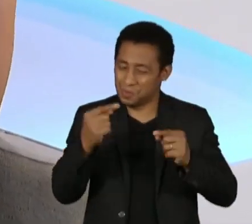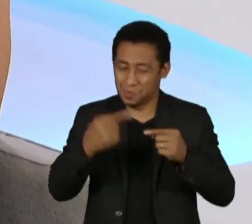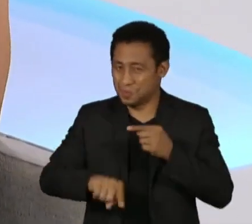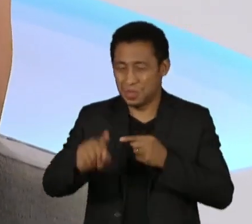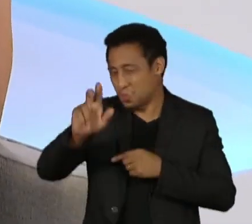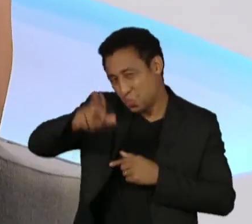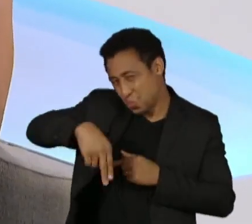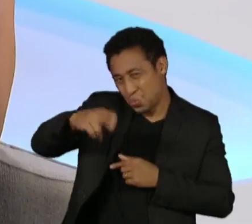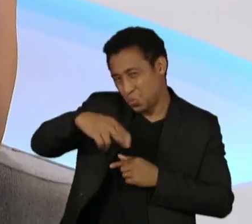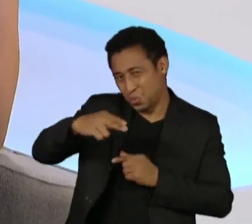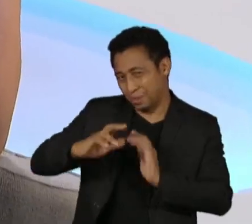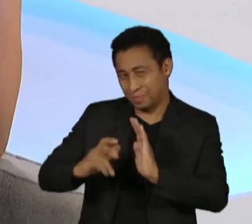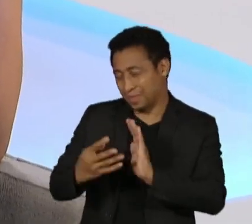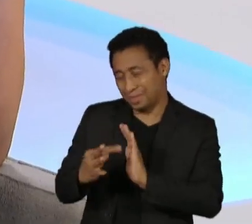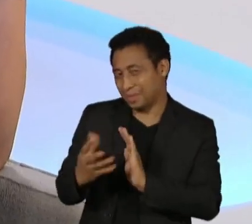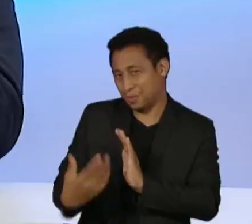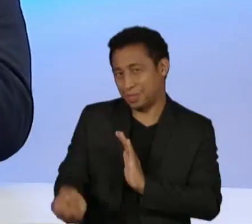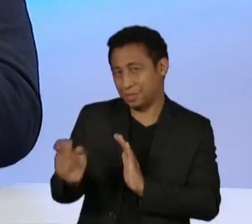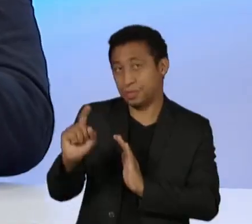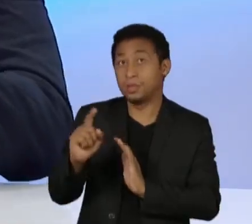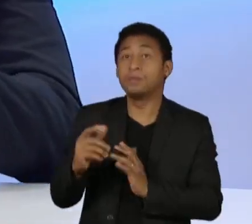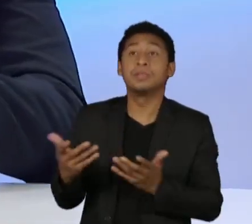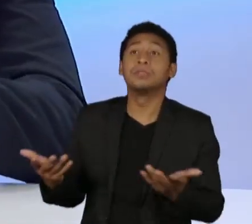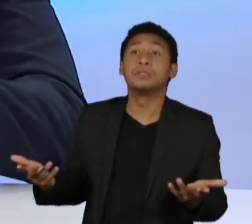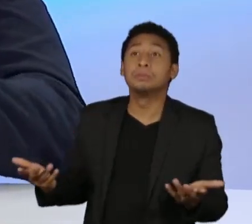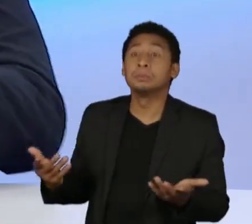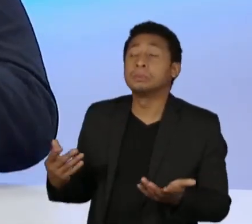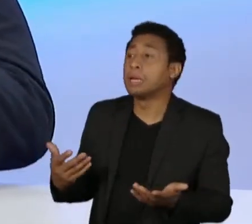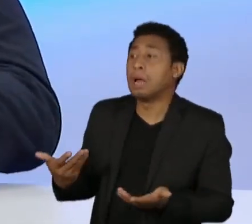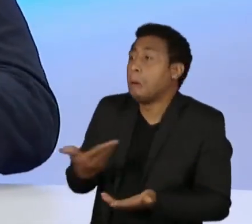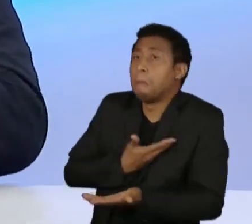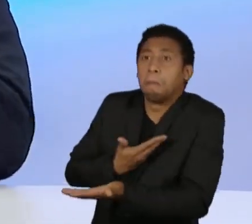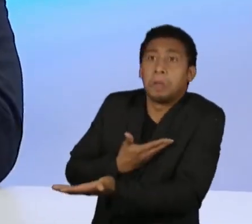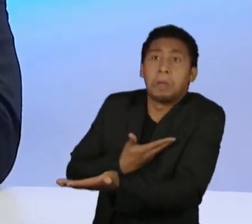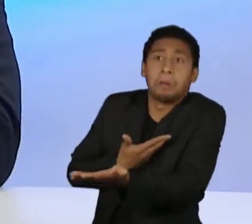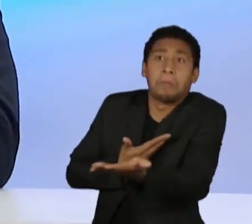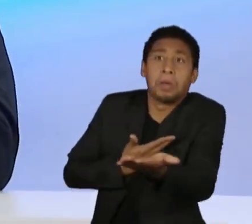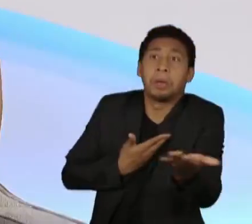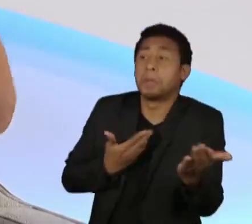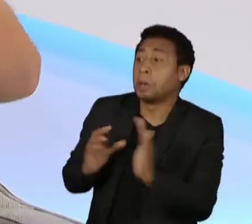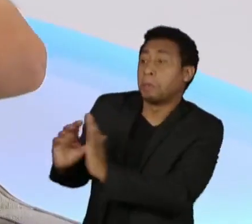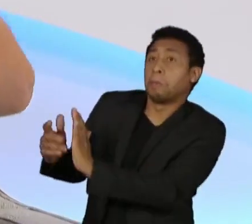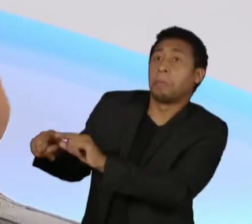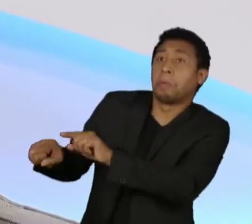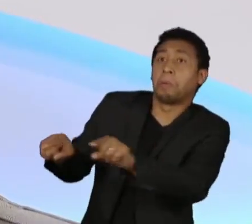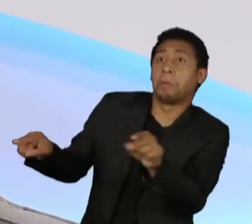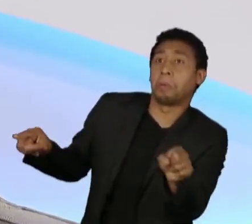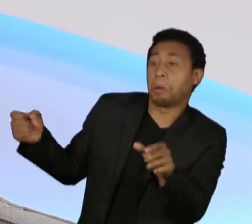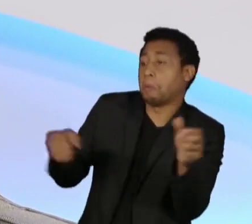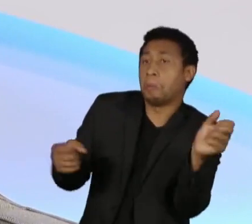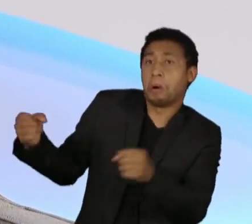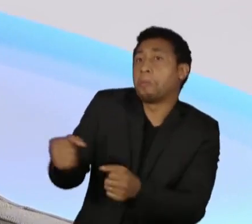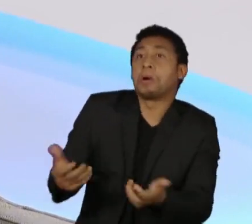nunca foi. Isso é tudo para os aliados políticos? Não, aí eu acho que tem duas coisas. Primeiro,